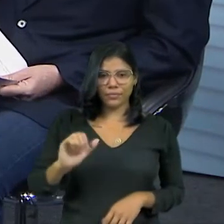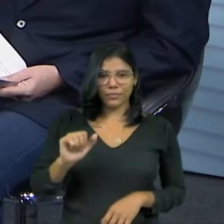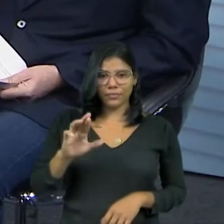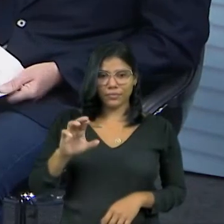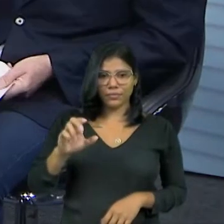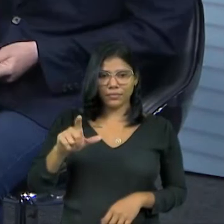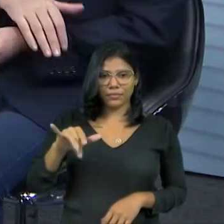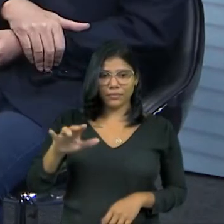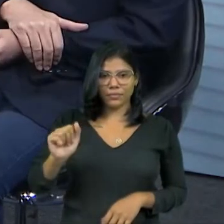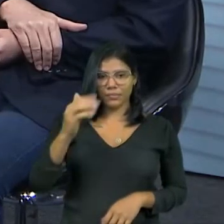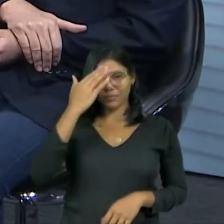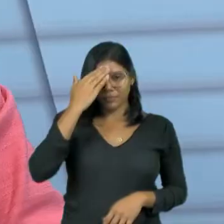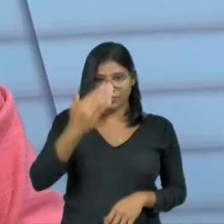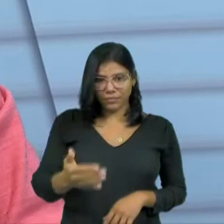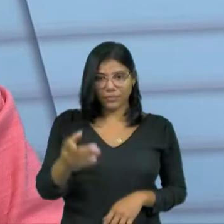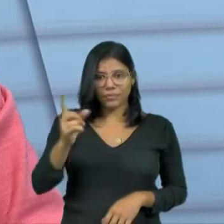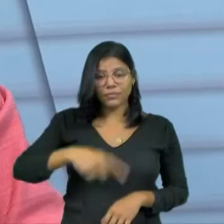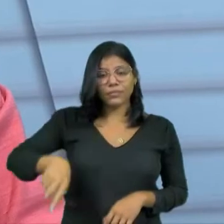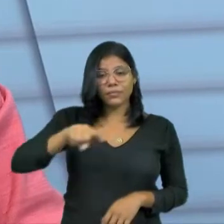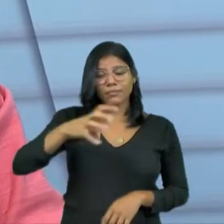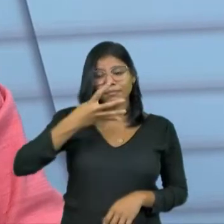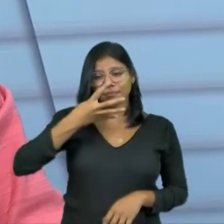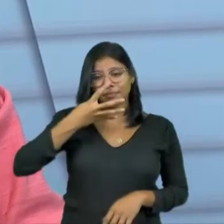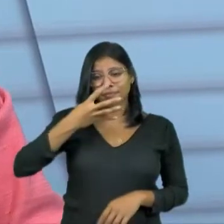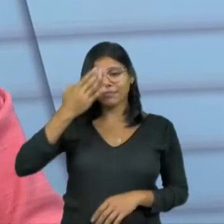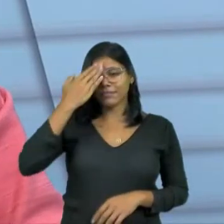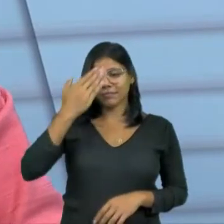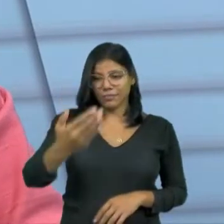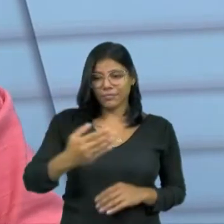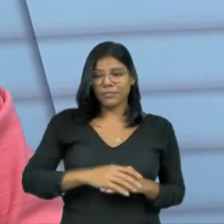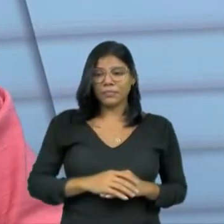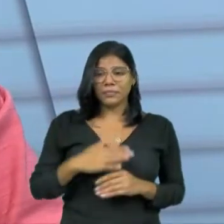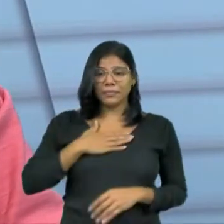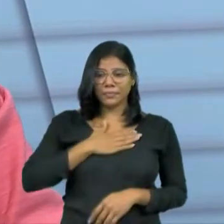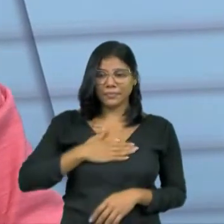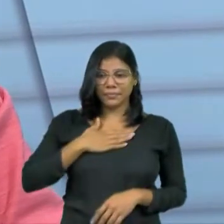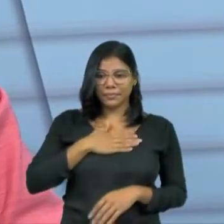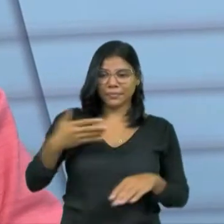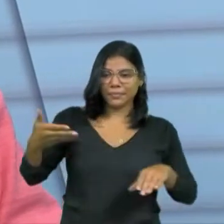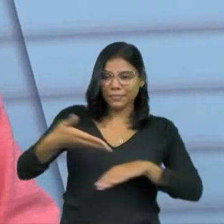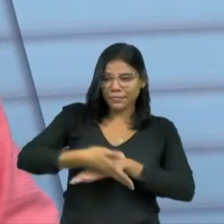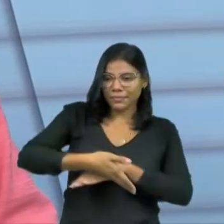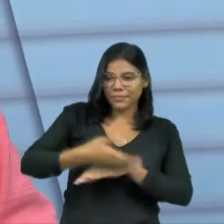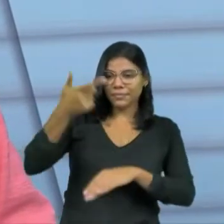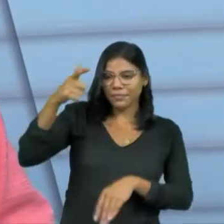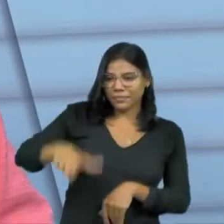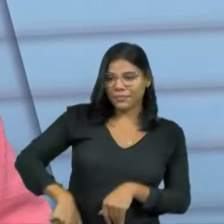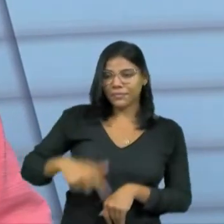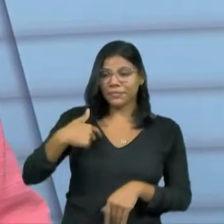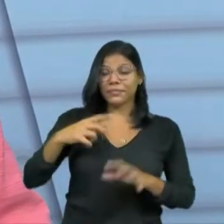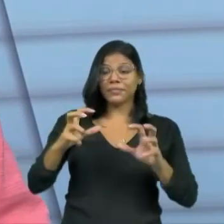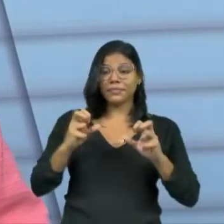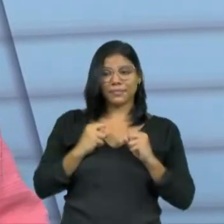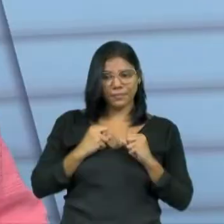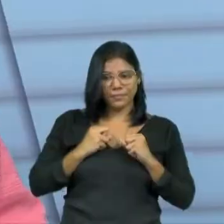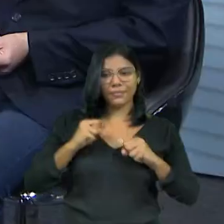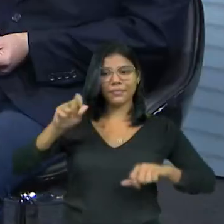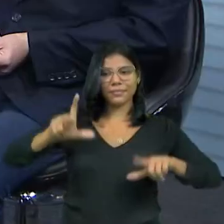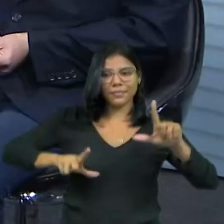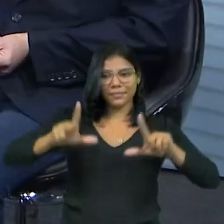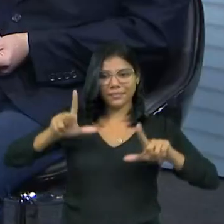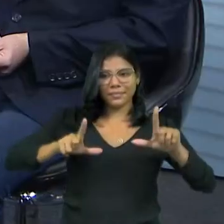Agradeço. Mais Agradeço a todos que estão nos assistindo. Foi um prazer, mais uma vez, estar aqui nesse programa, que eu adoro. E esse programa é assim, olha, a nossa